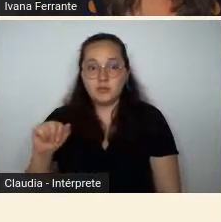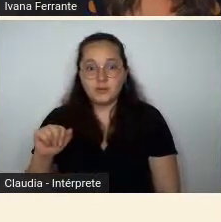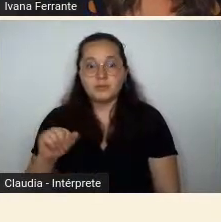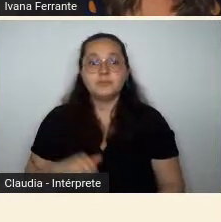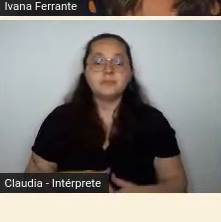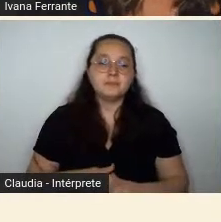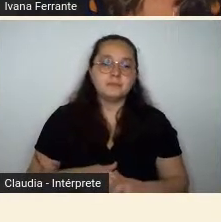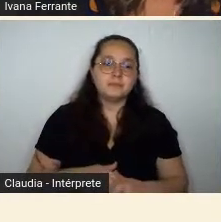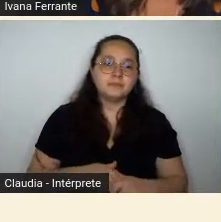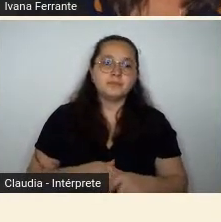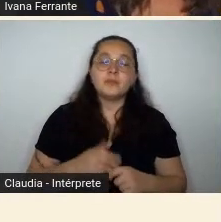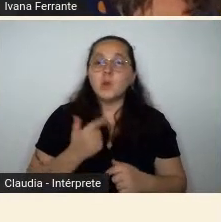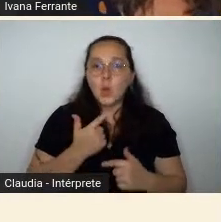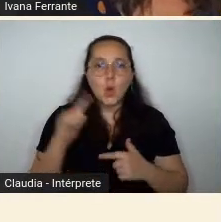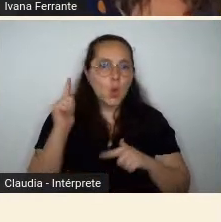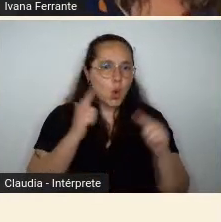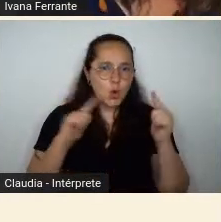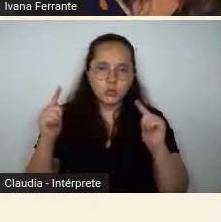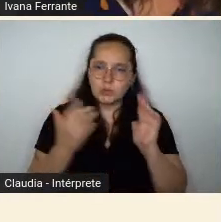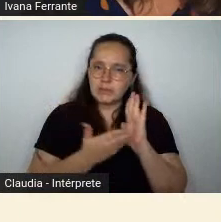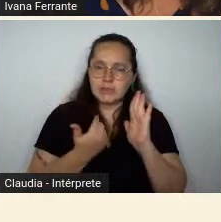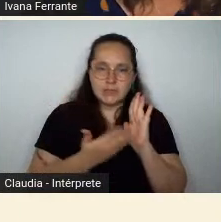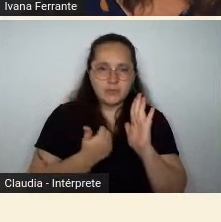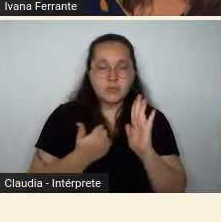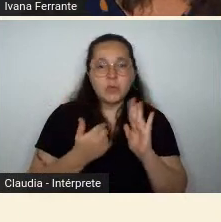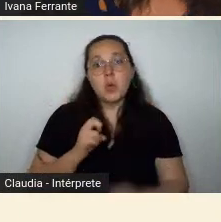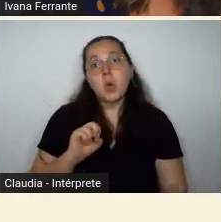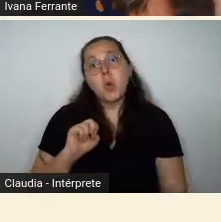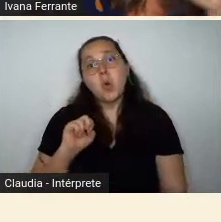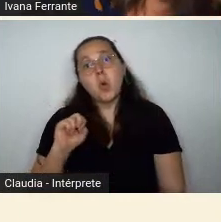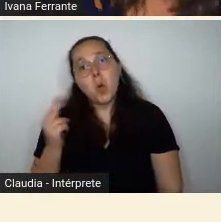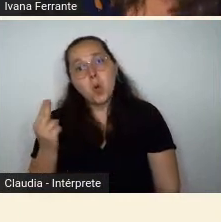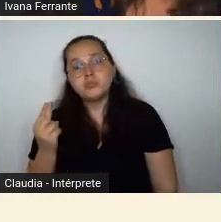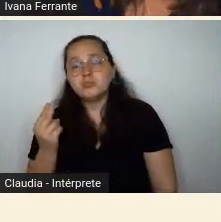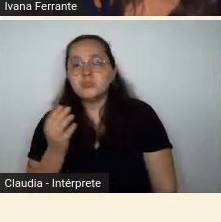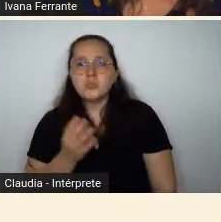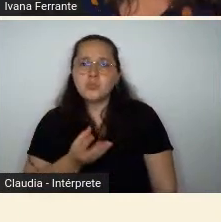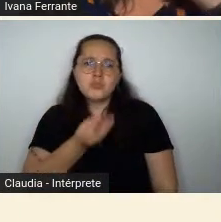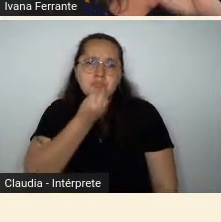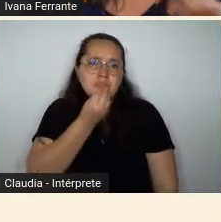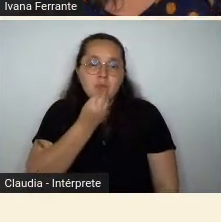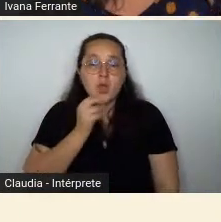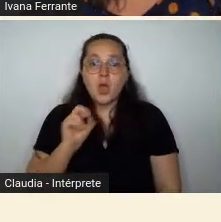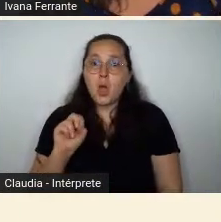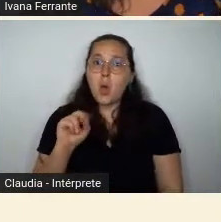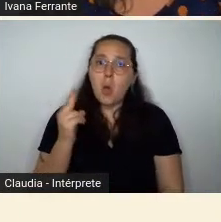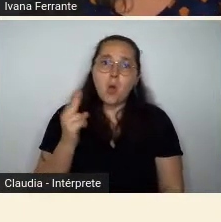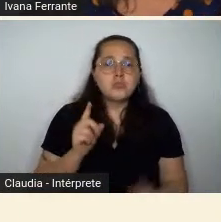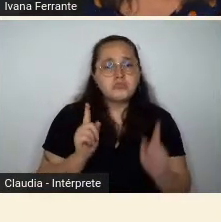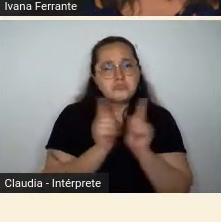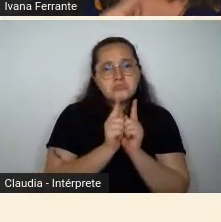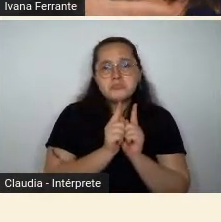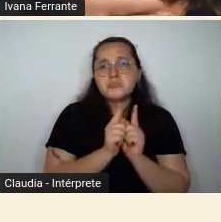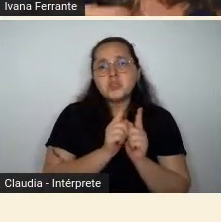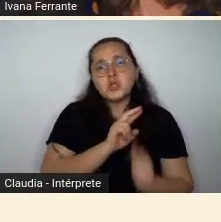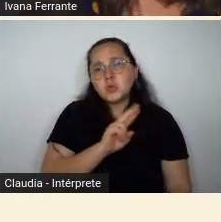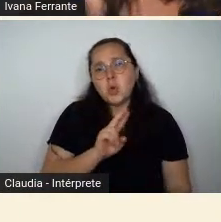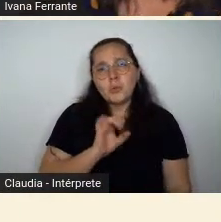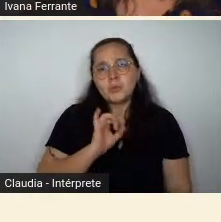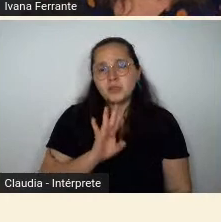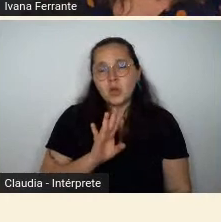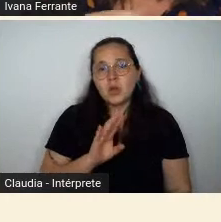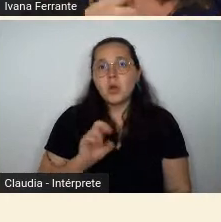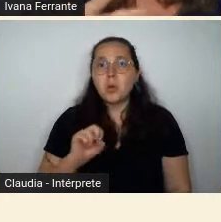Os demais ou se calam ou apenas citam e, às vezes, até dizendo que era o poeta